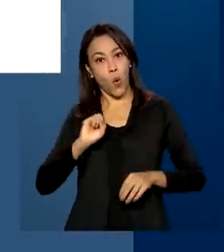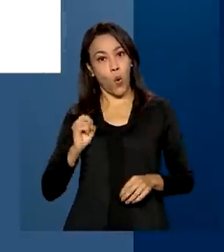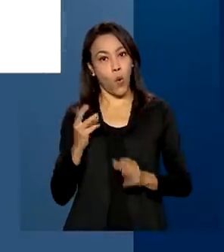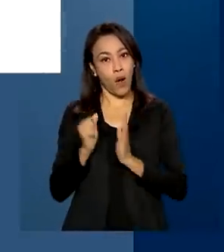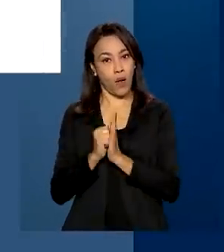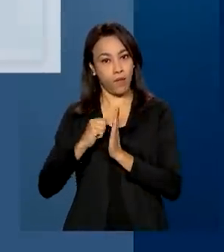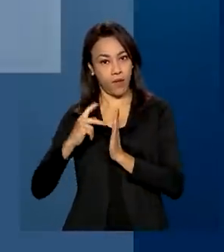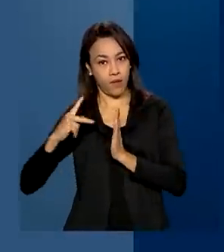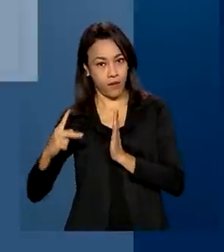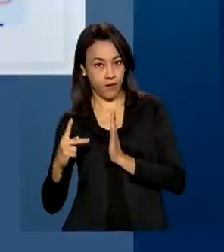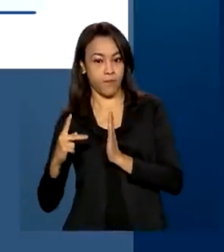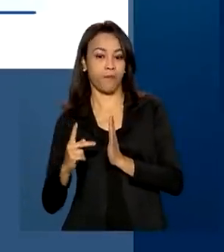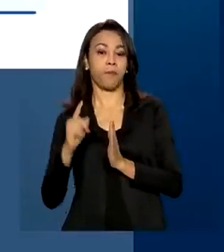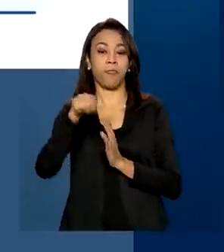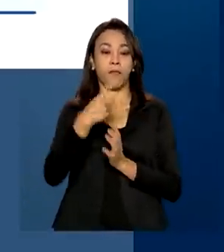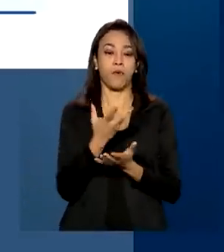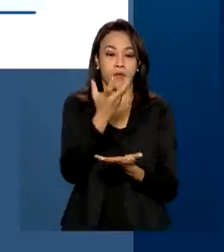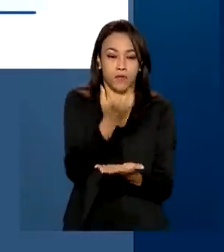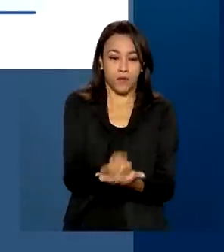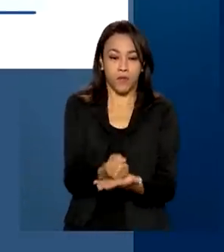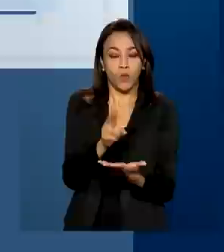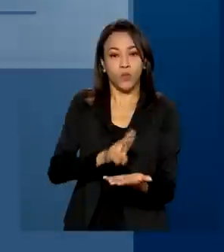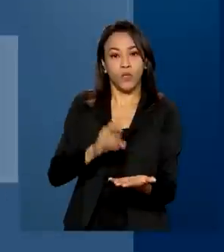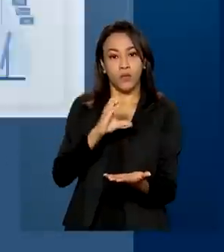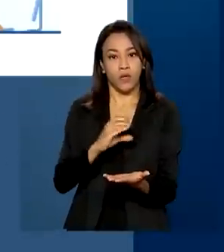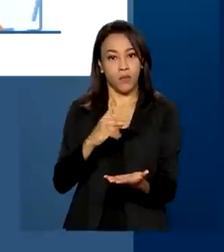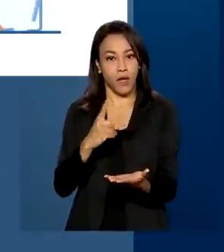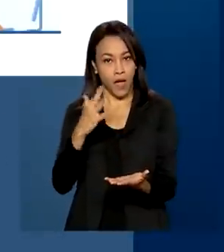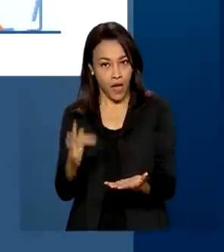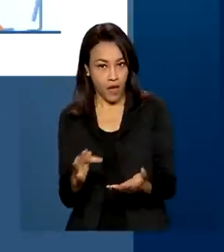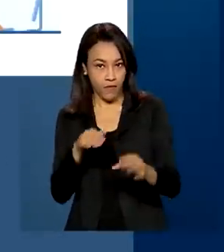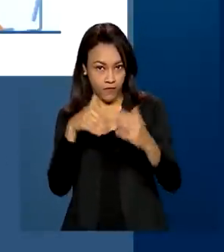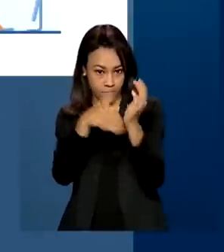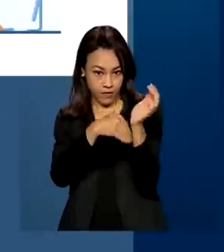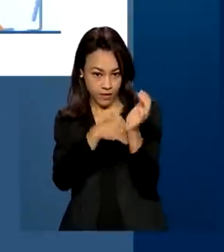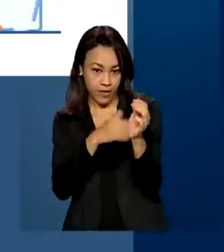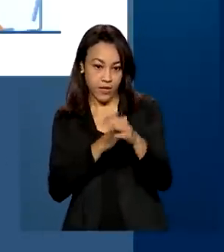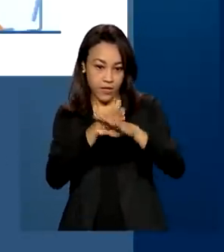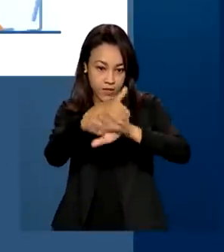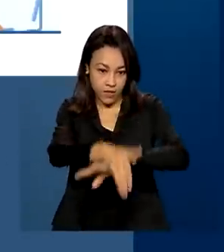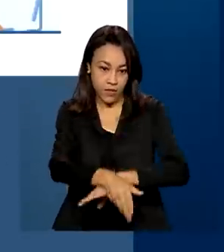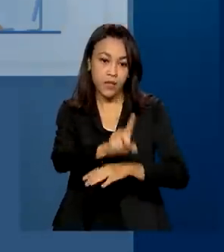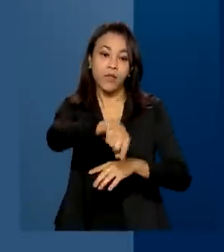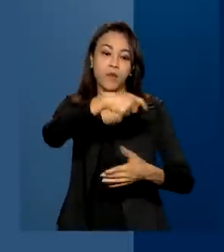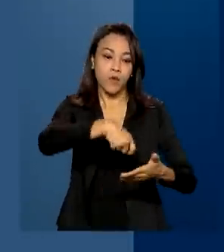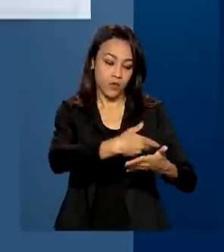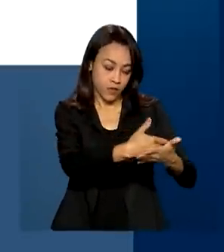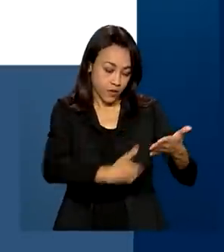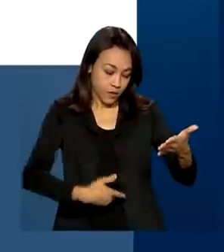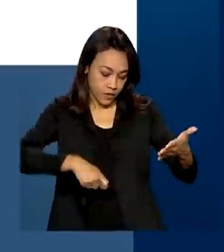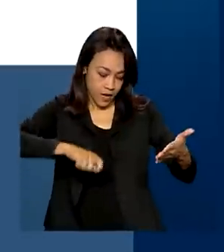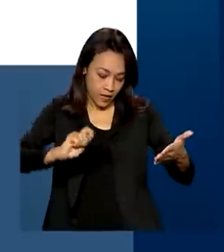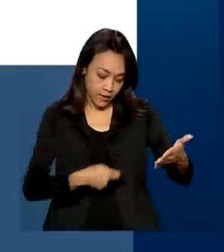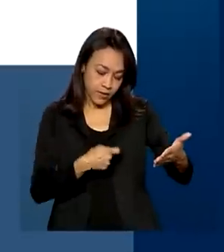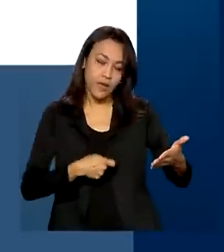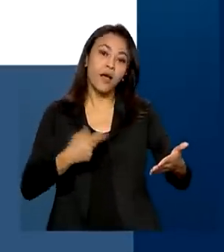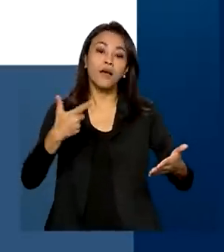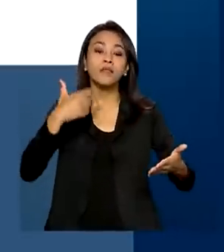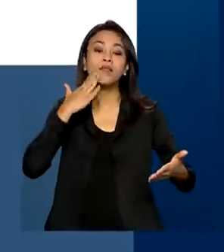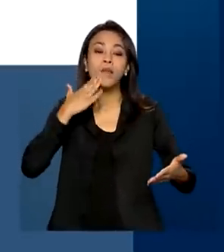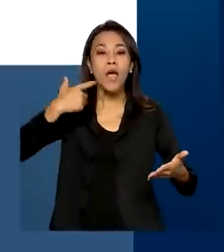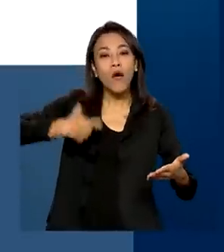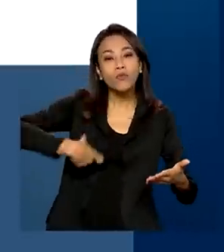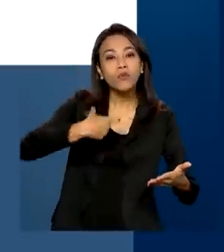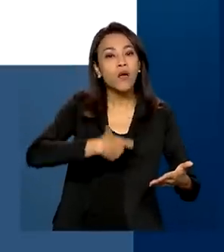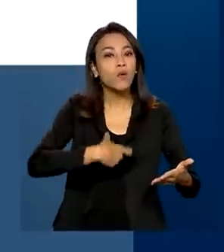.br, fazer login usando o CPF e senha, adicionar o arquivo que será assinado, definir onde sua assinatura